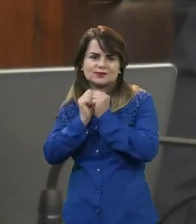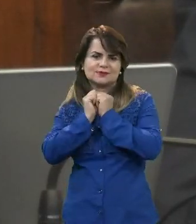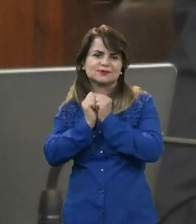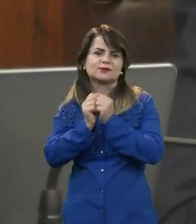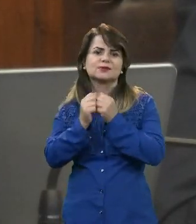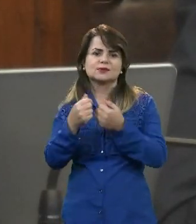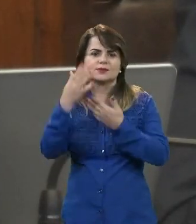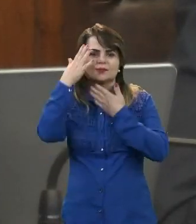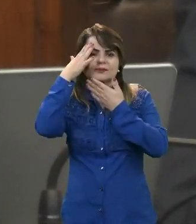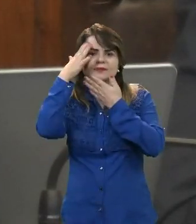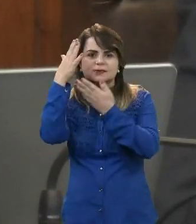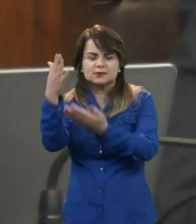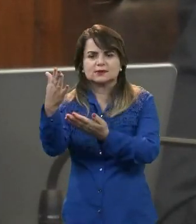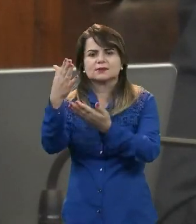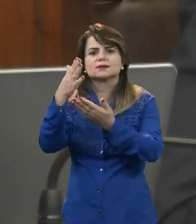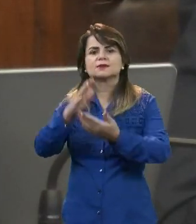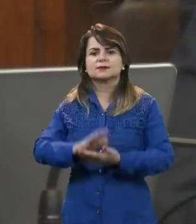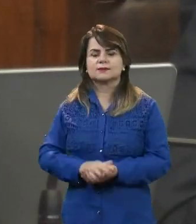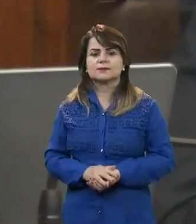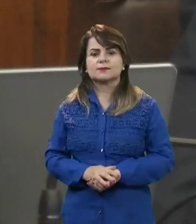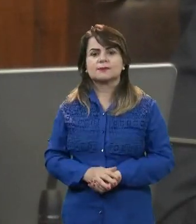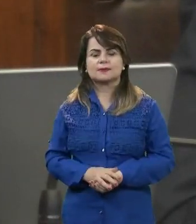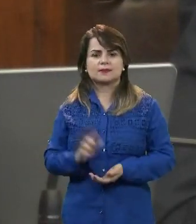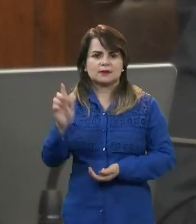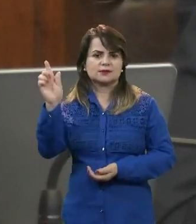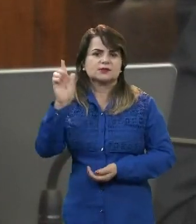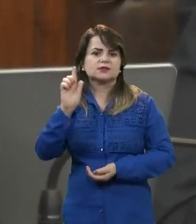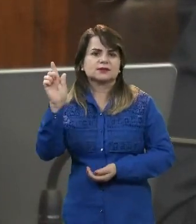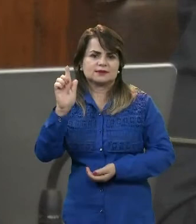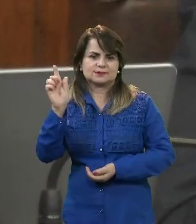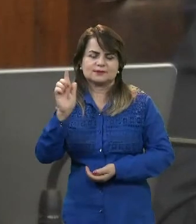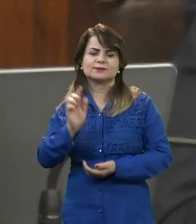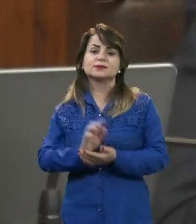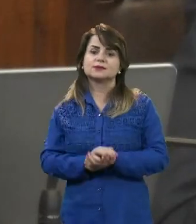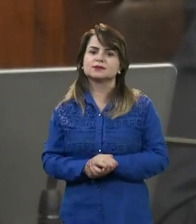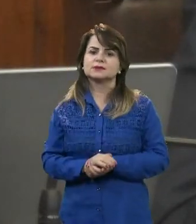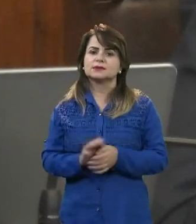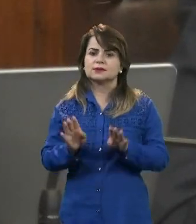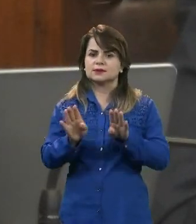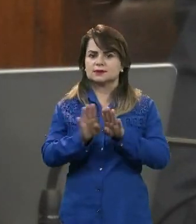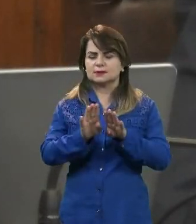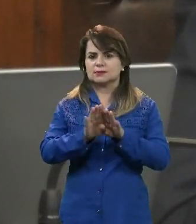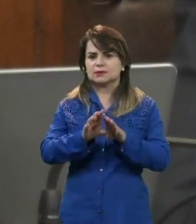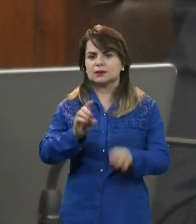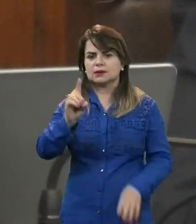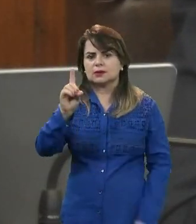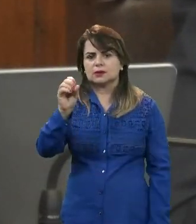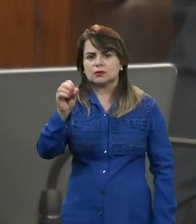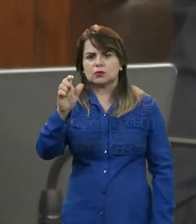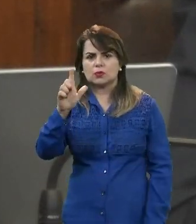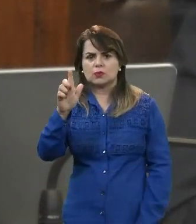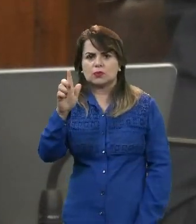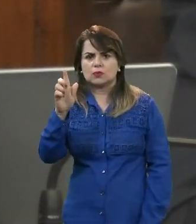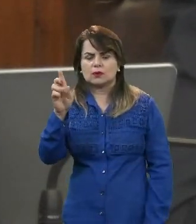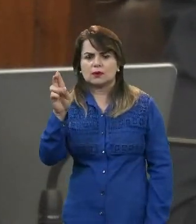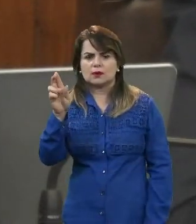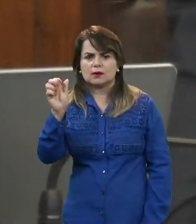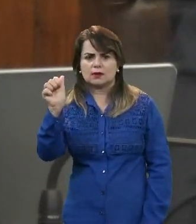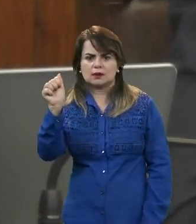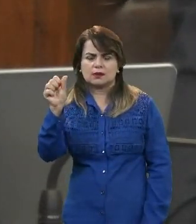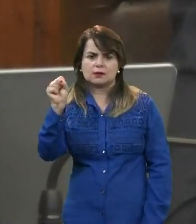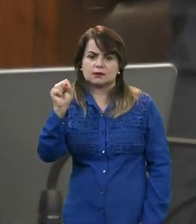obrigado, gerente de pessoa física, e o Douglas Santis Moreno, que também já esteve aqui